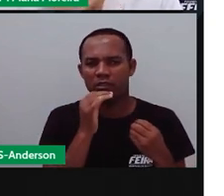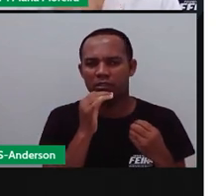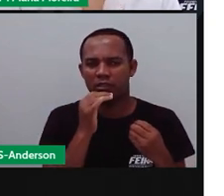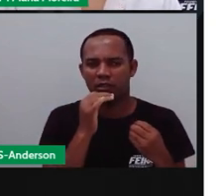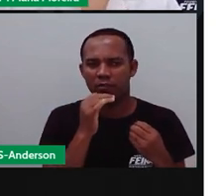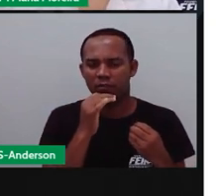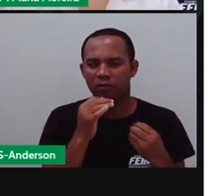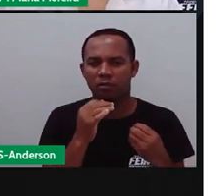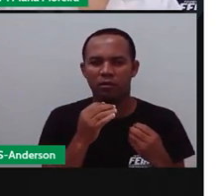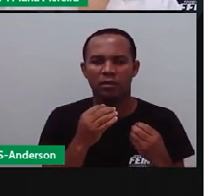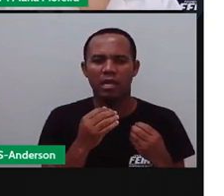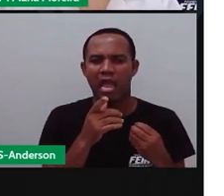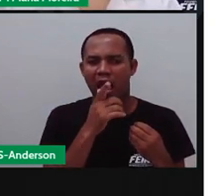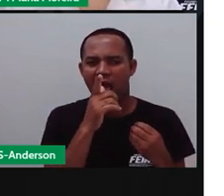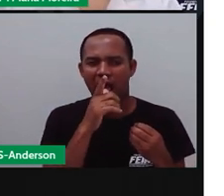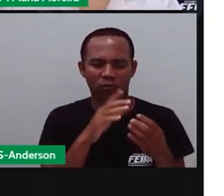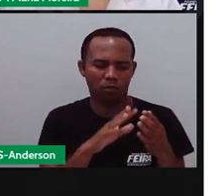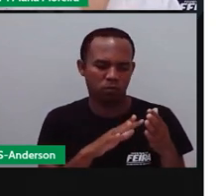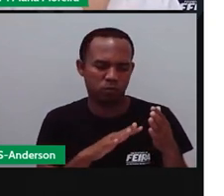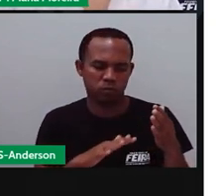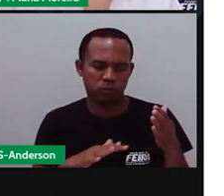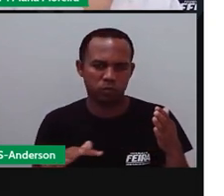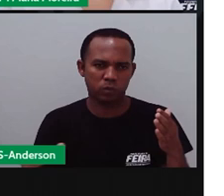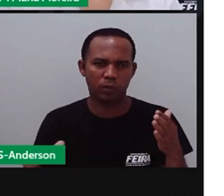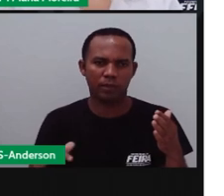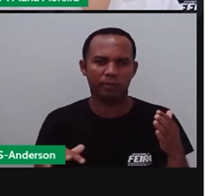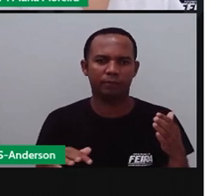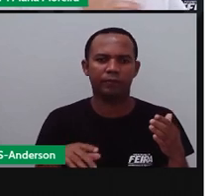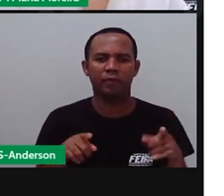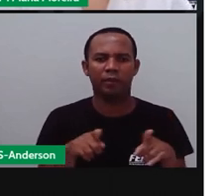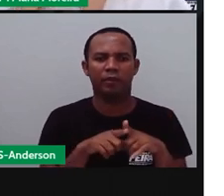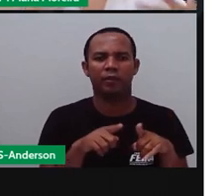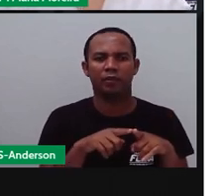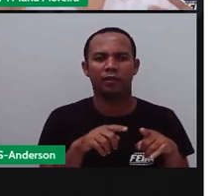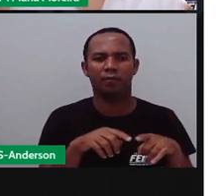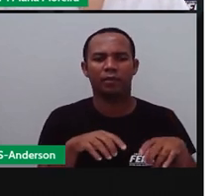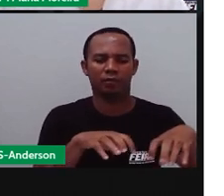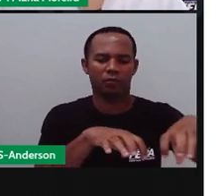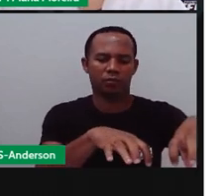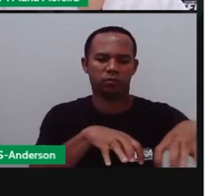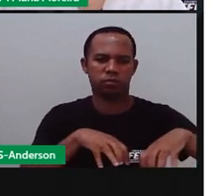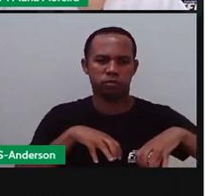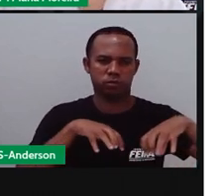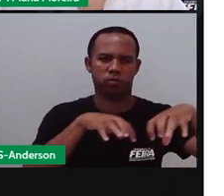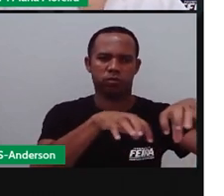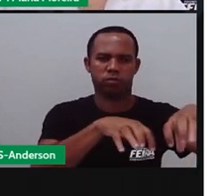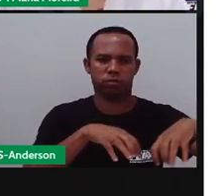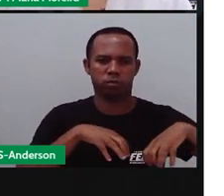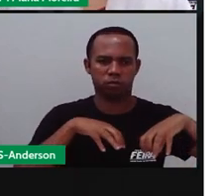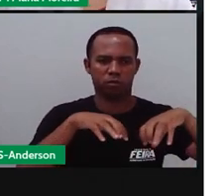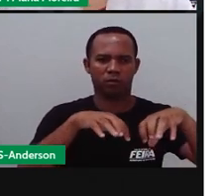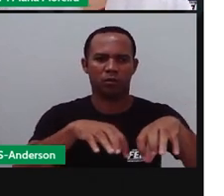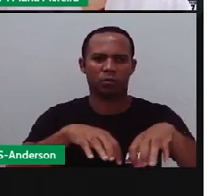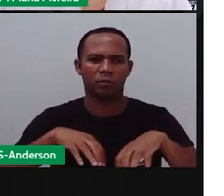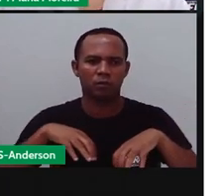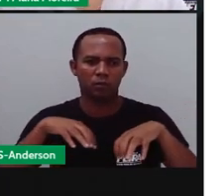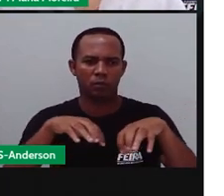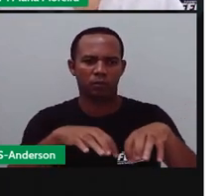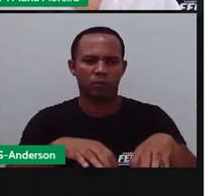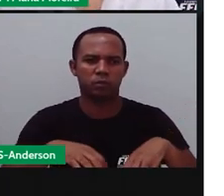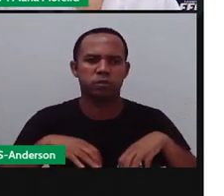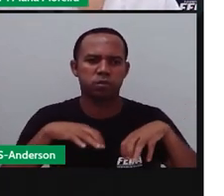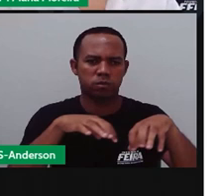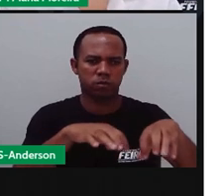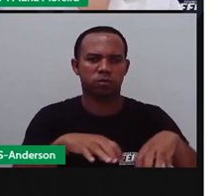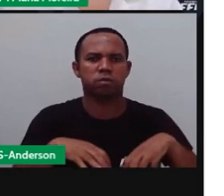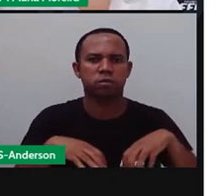deixar o solo um pouco mais seco, né? A aragem, que é você deixar o solo mais solto, né? Solto, chega a me sacudir